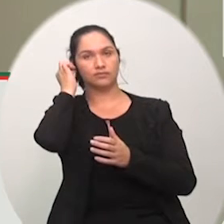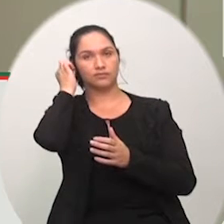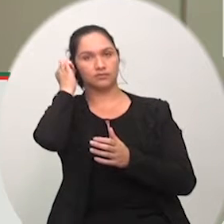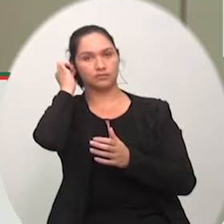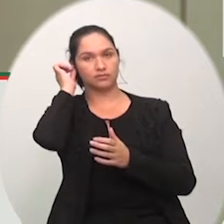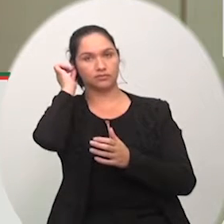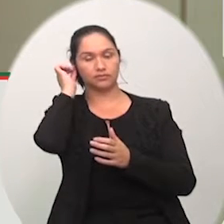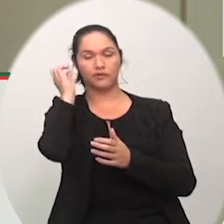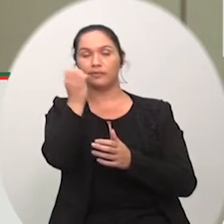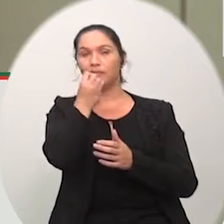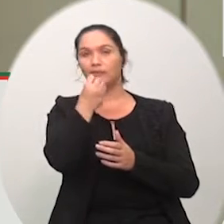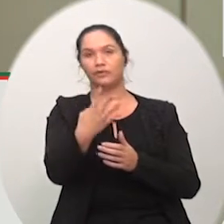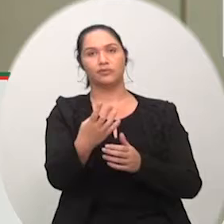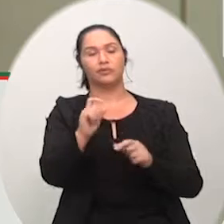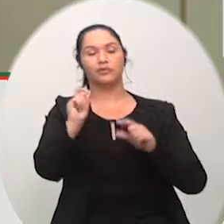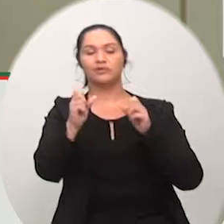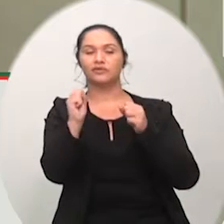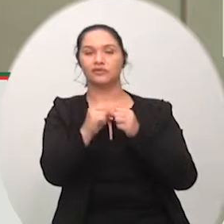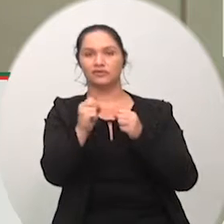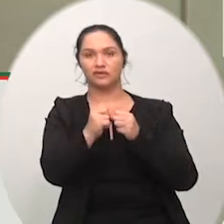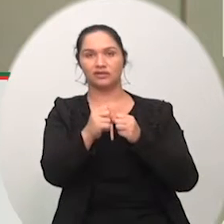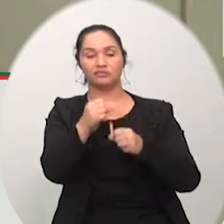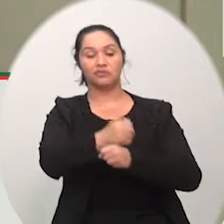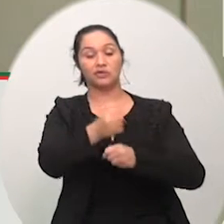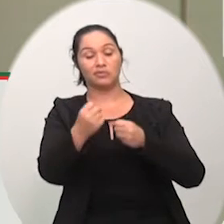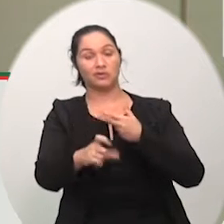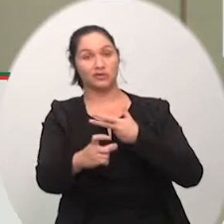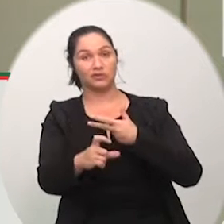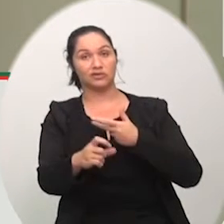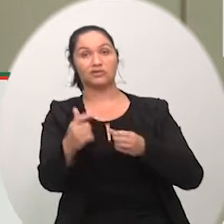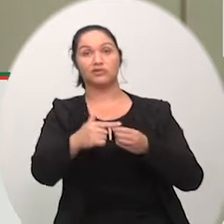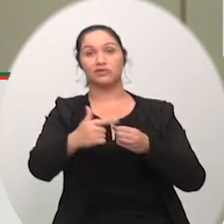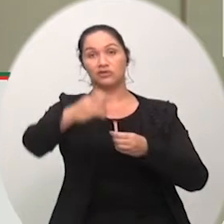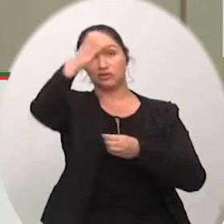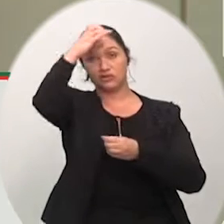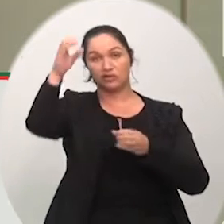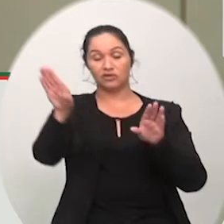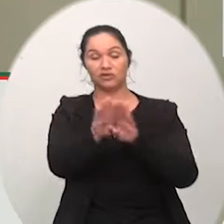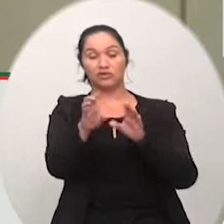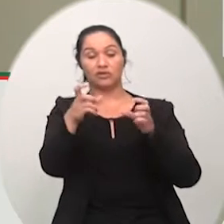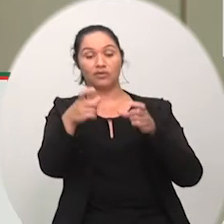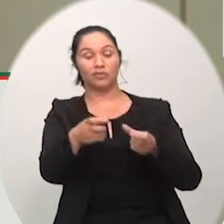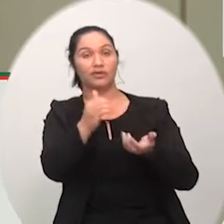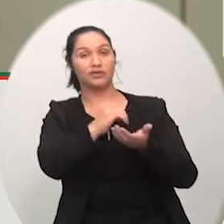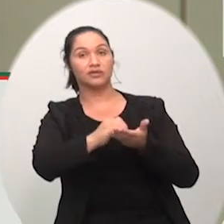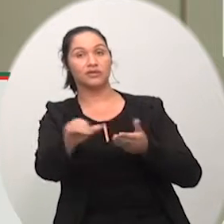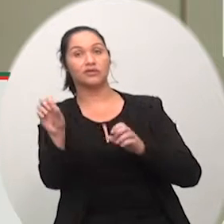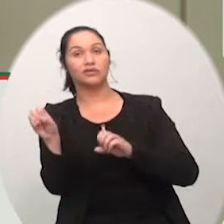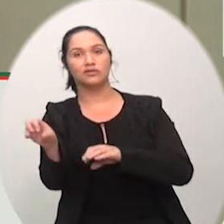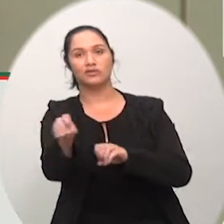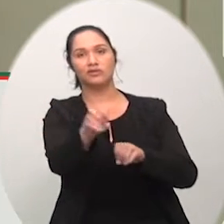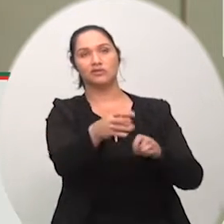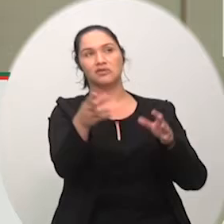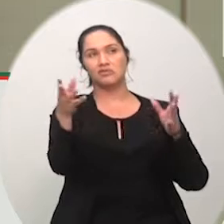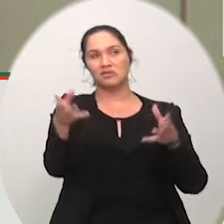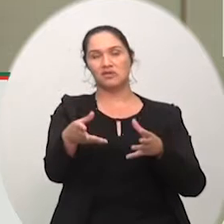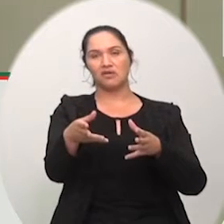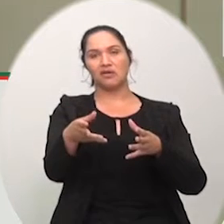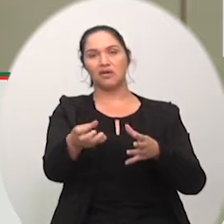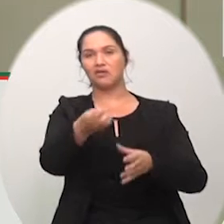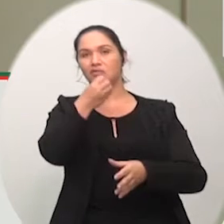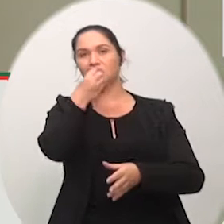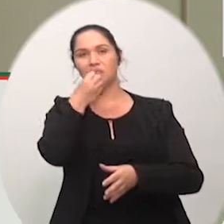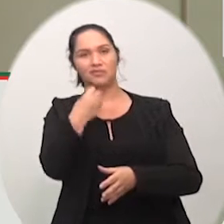lance muito certeiro que o executivo municipal e a secretaria da educação dão nesse sentido eu sou formado